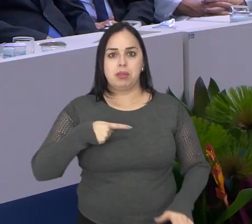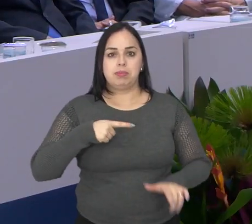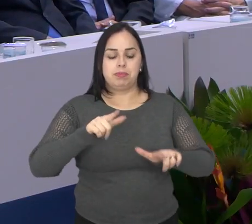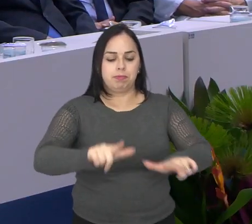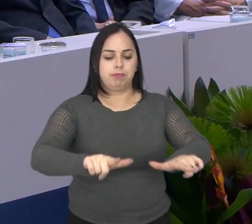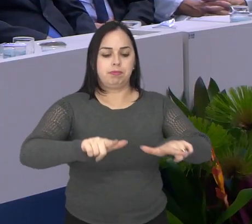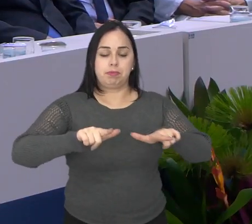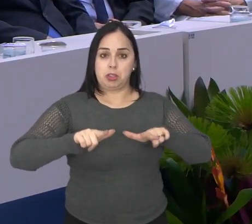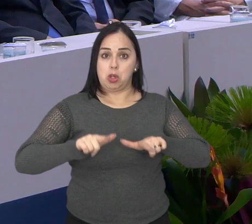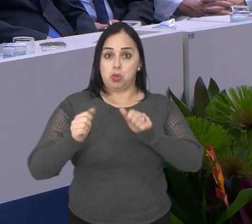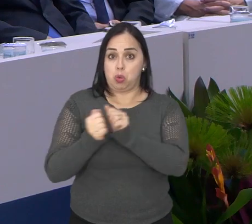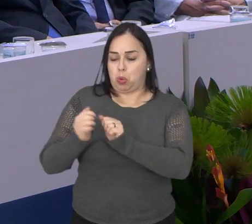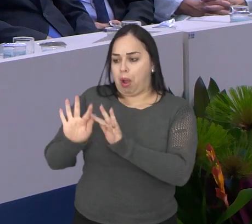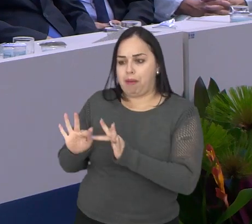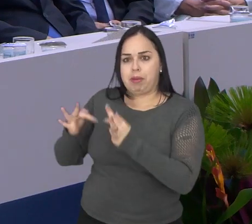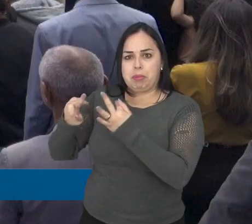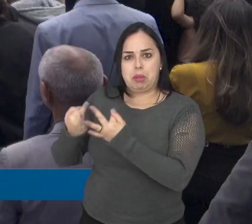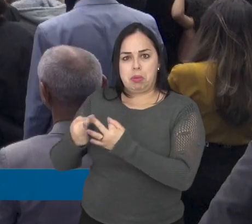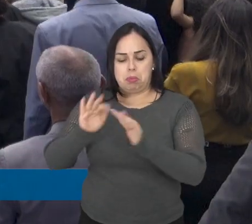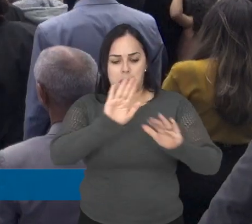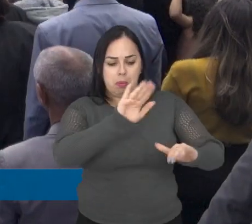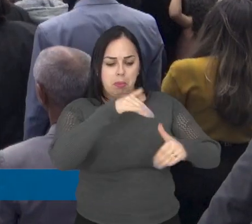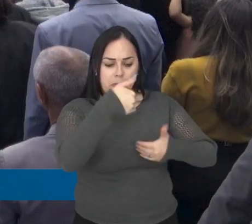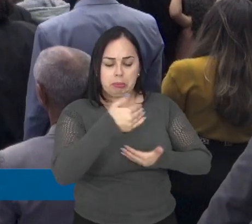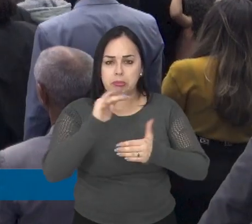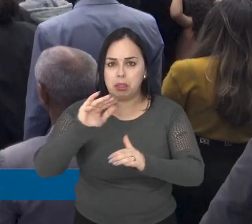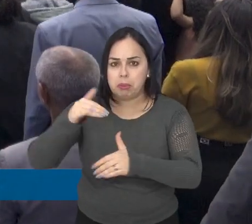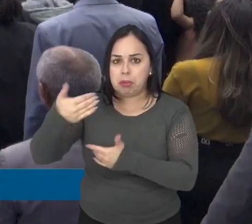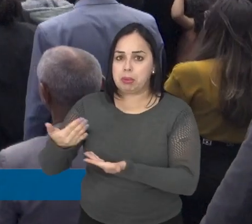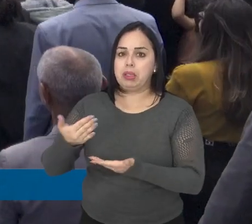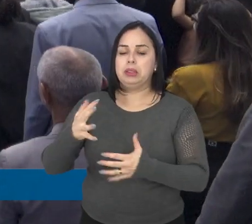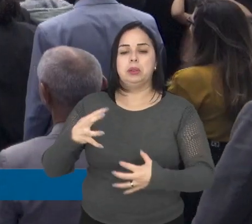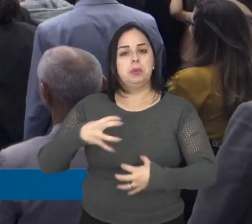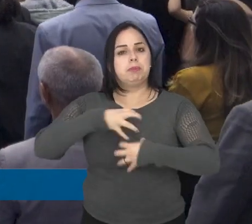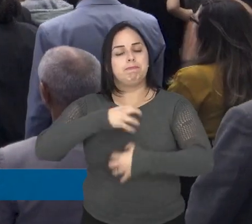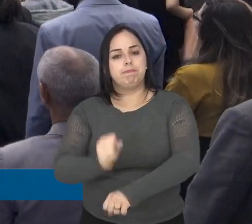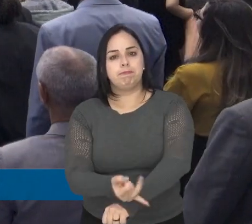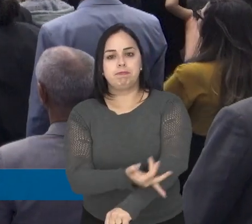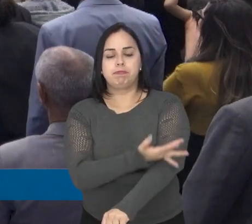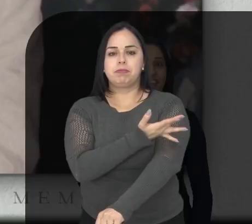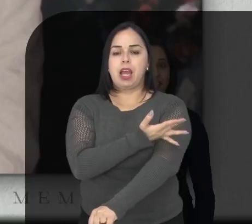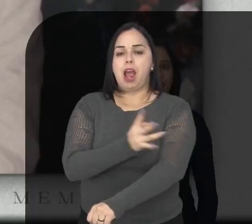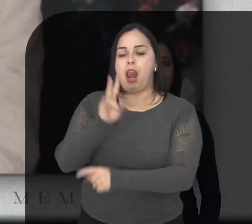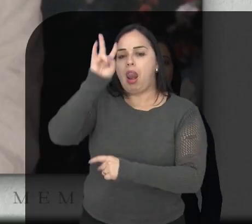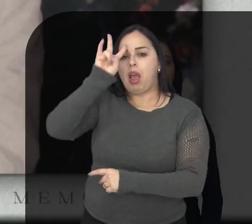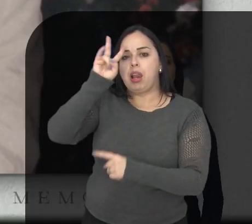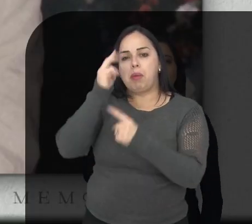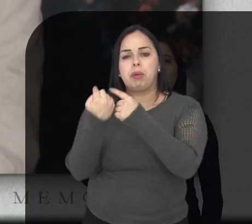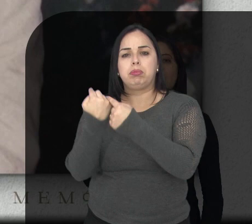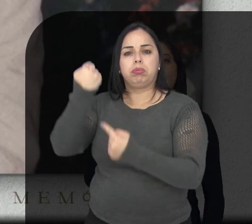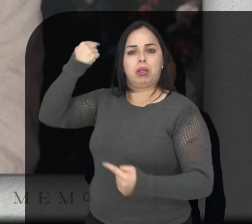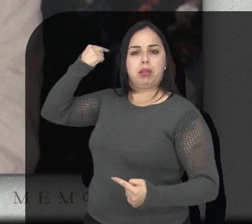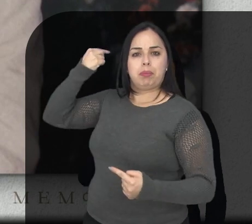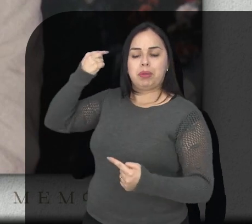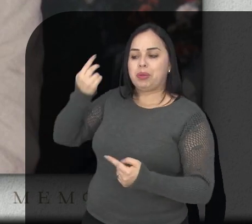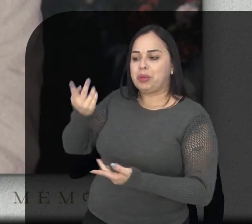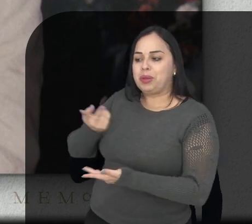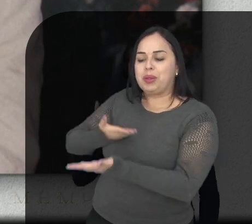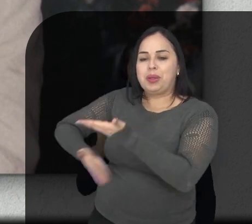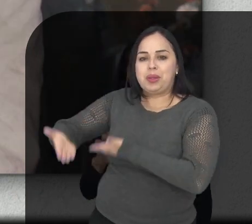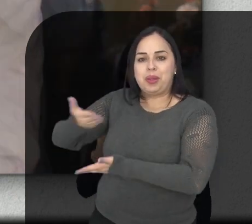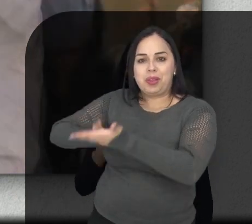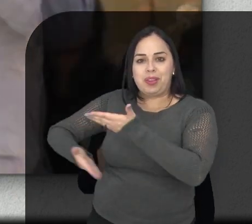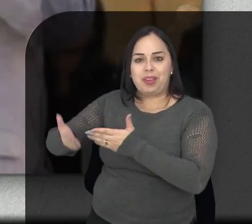Calisto recebeu ao lado da família diversas homenagens. Muito emocionado, ele lembrou do início do